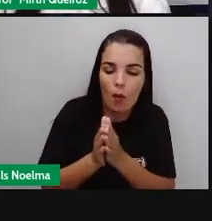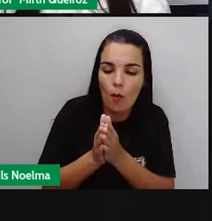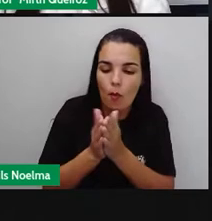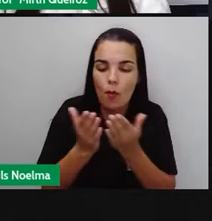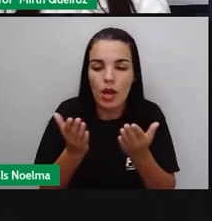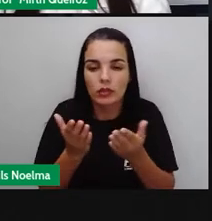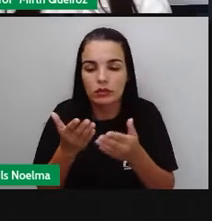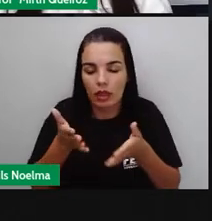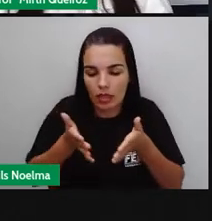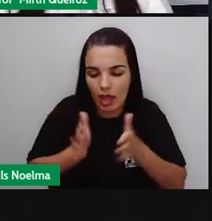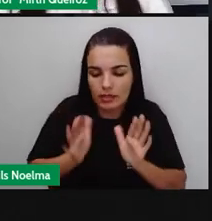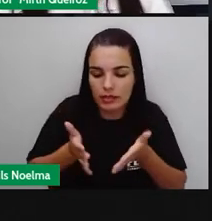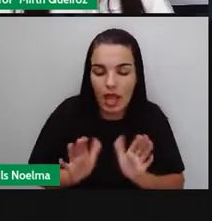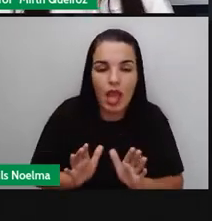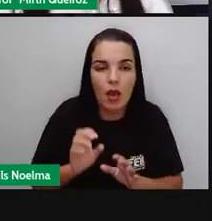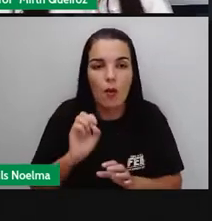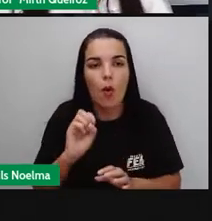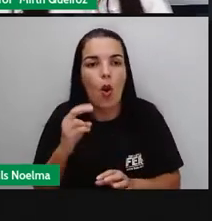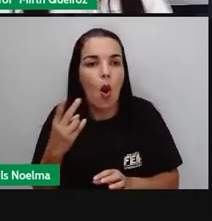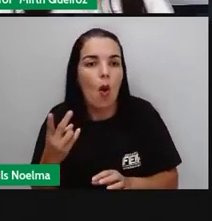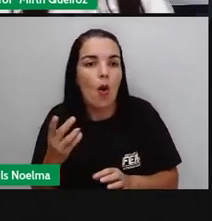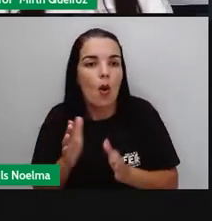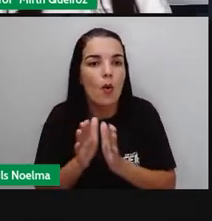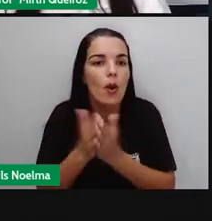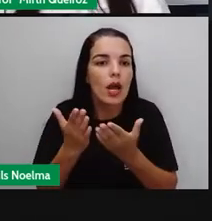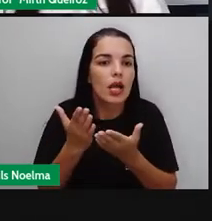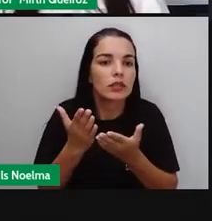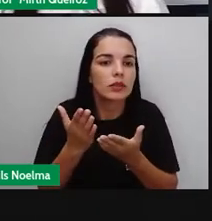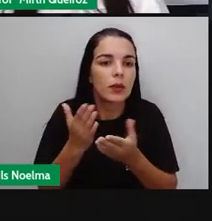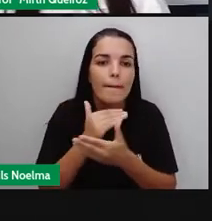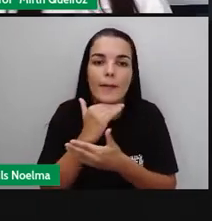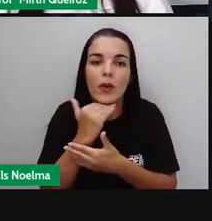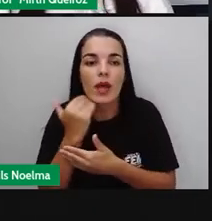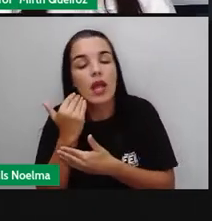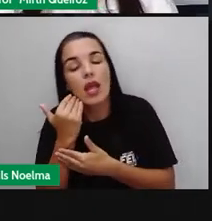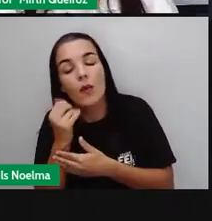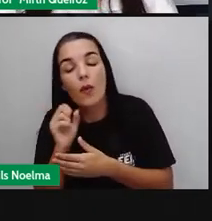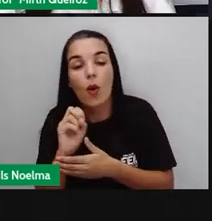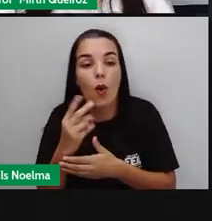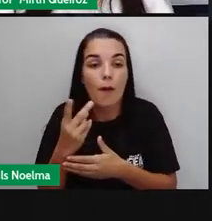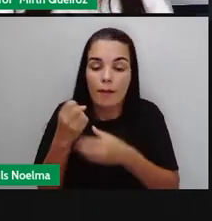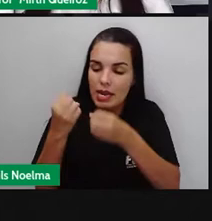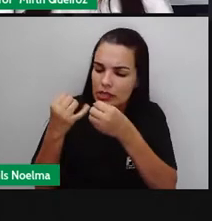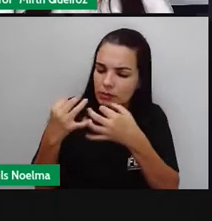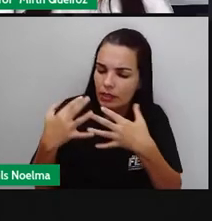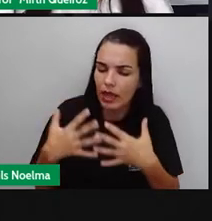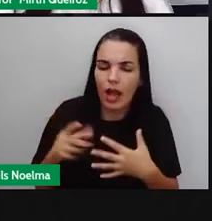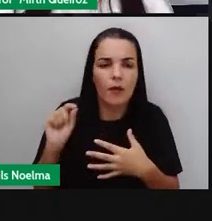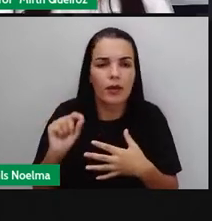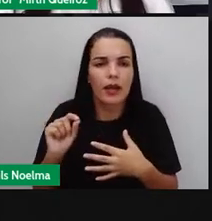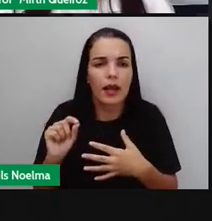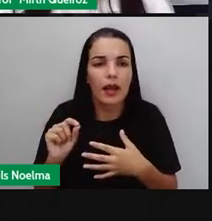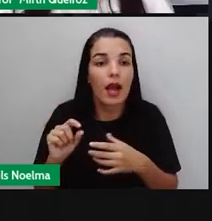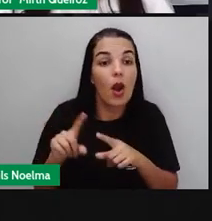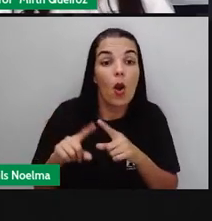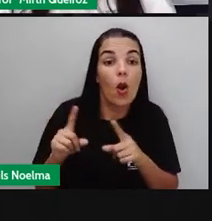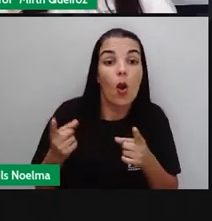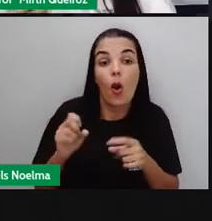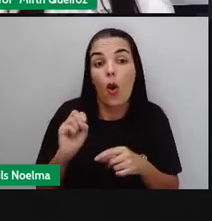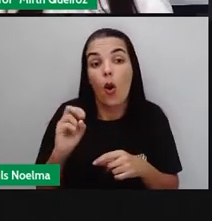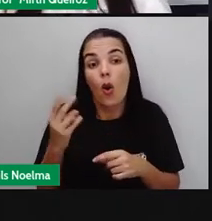quando ela morreu, ou para especificar quem é a pessoa, ou se você utiliza uma palavra que